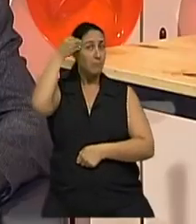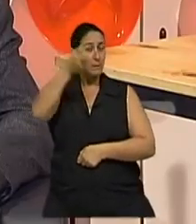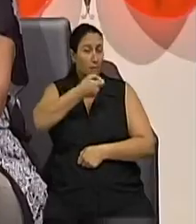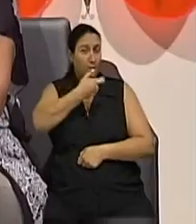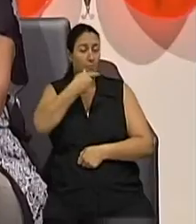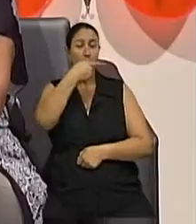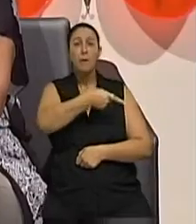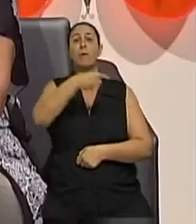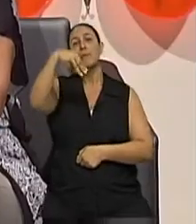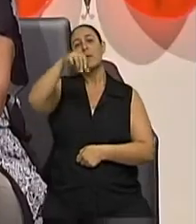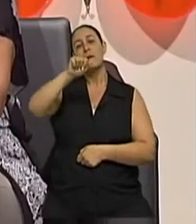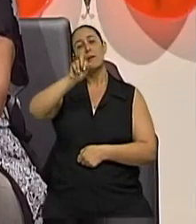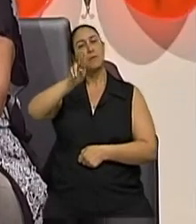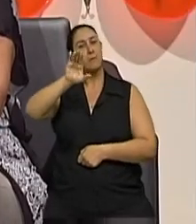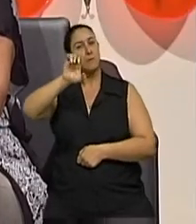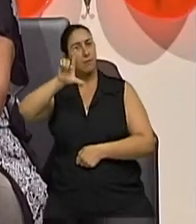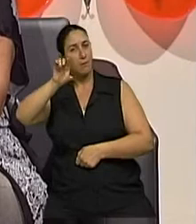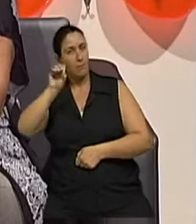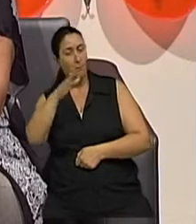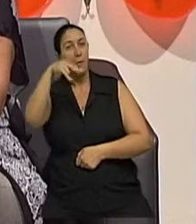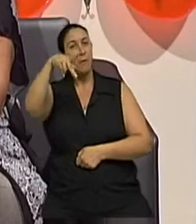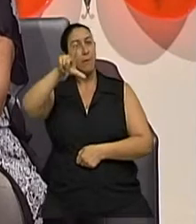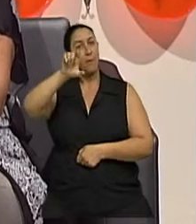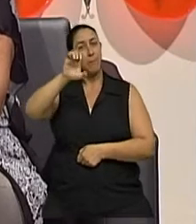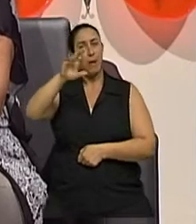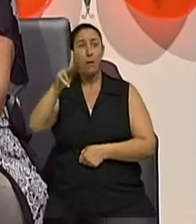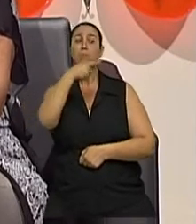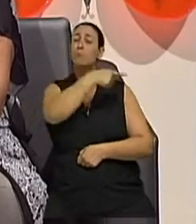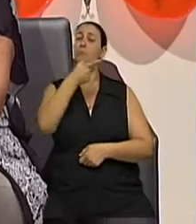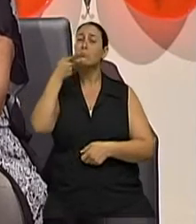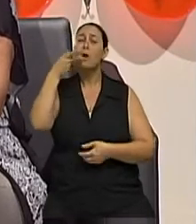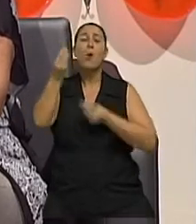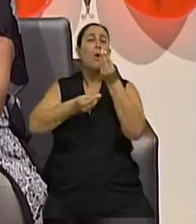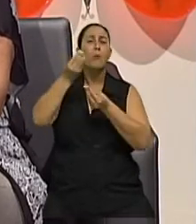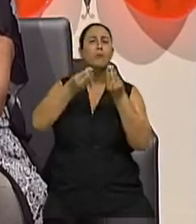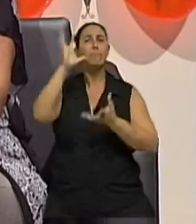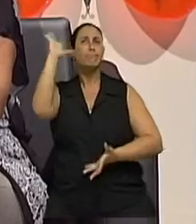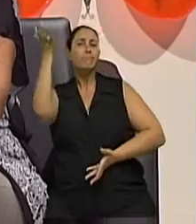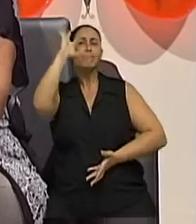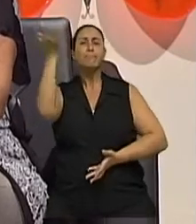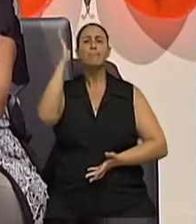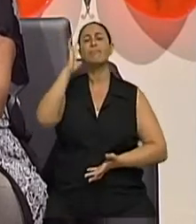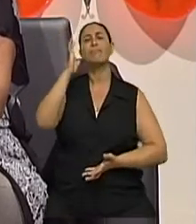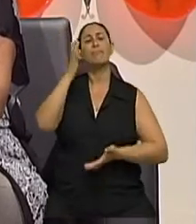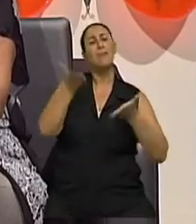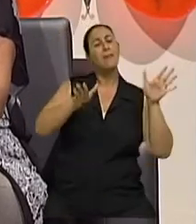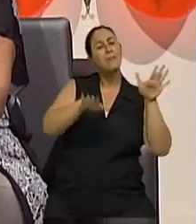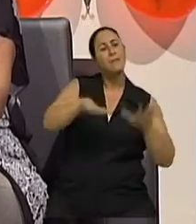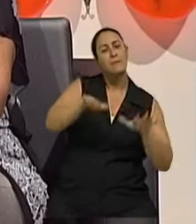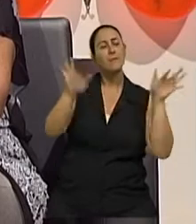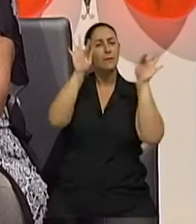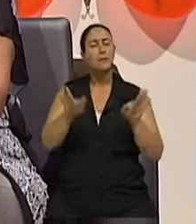Fleck, coordenador do programa de transtornos de humor do Hospital de Clínicas de Porto Alegre e também professor